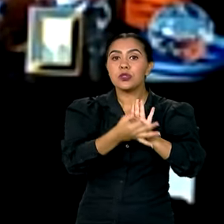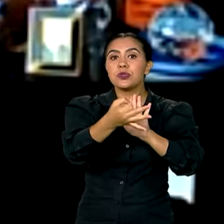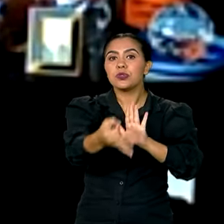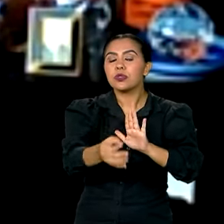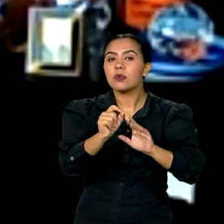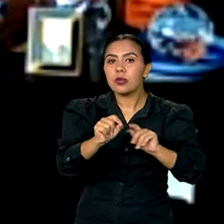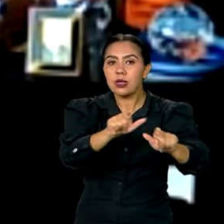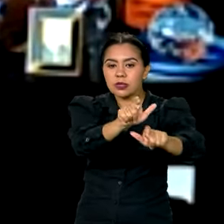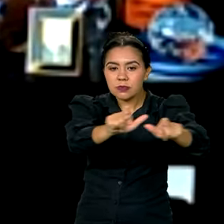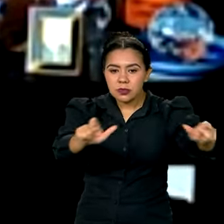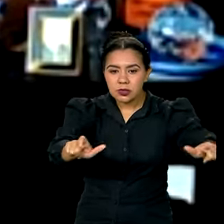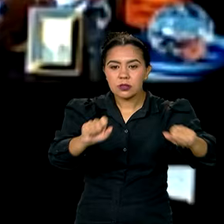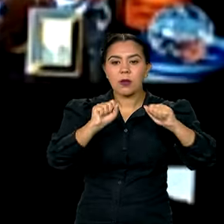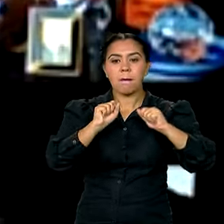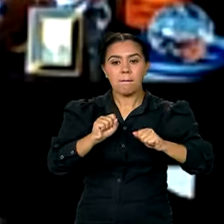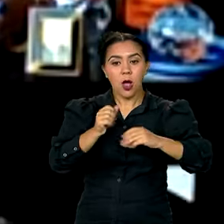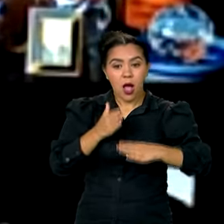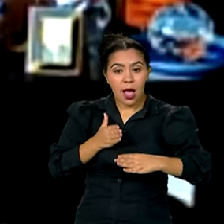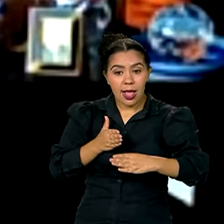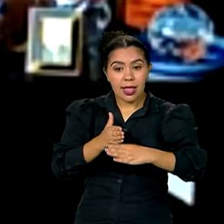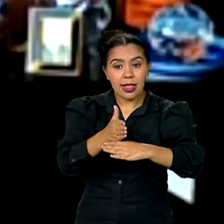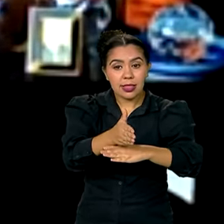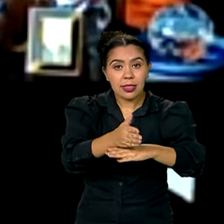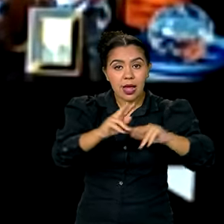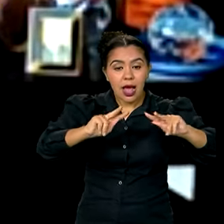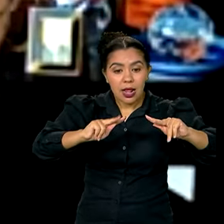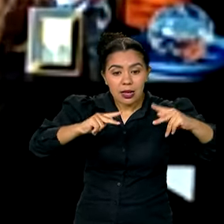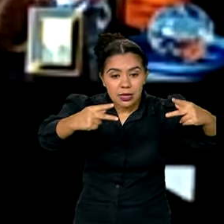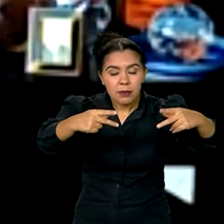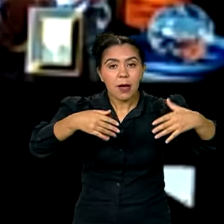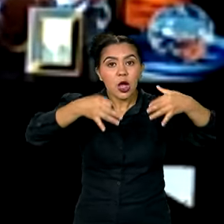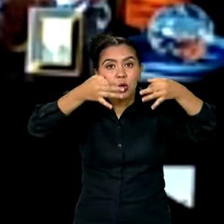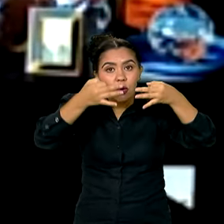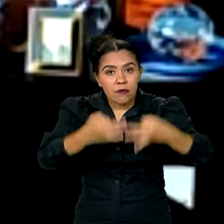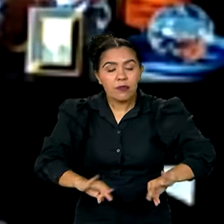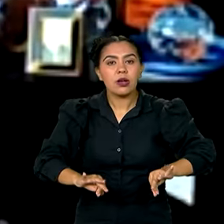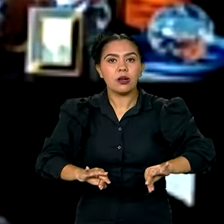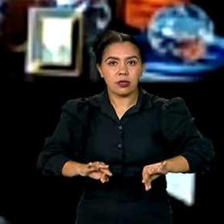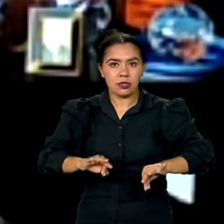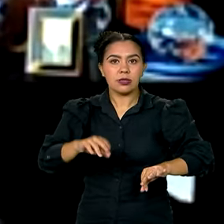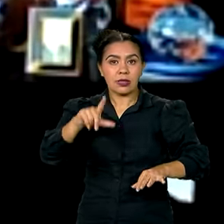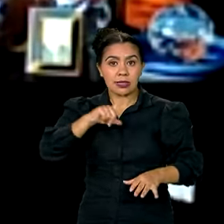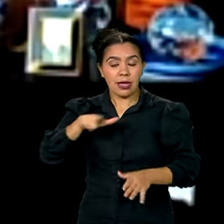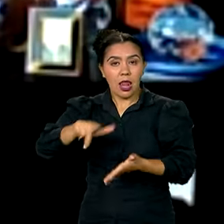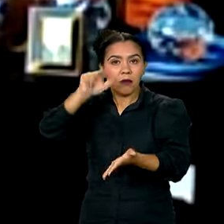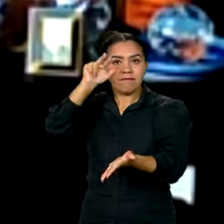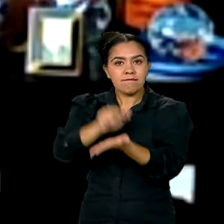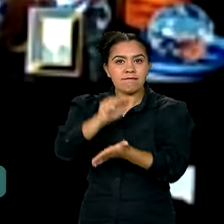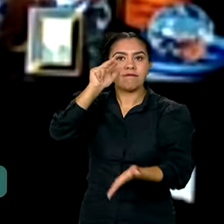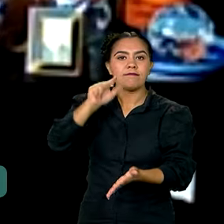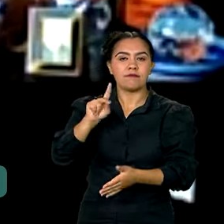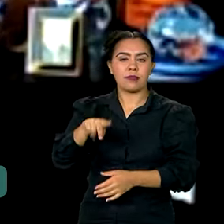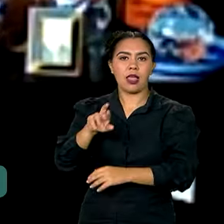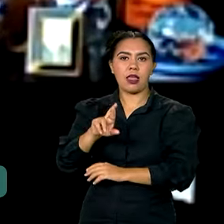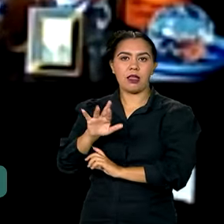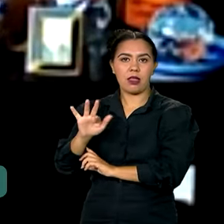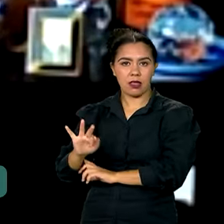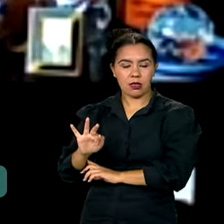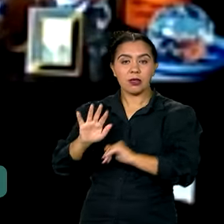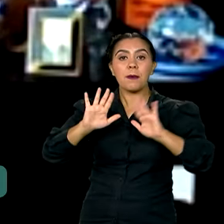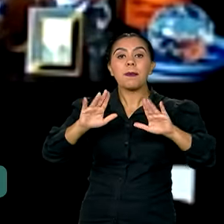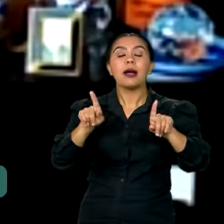link para ter certeza que a empresa é uma empresa certificada pela Receita Federal. Nesse link, inclusive, tem o